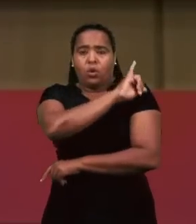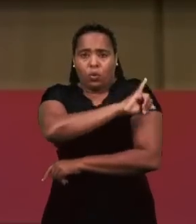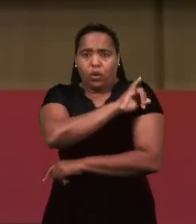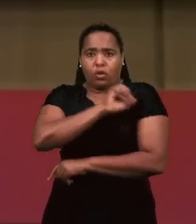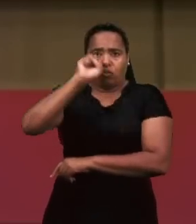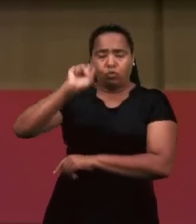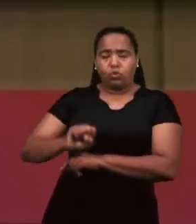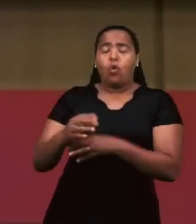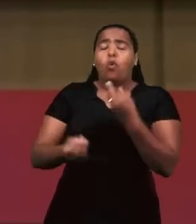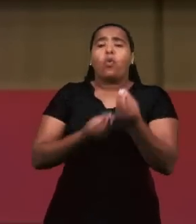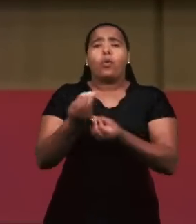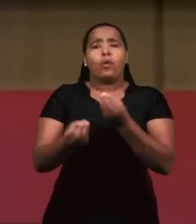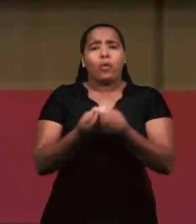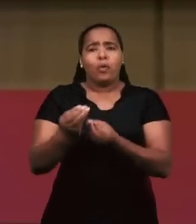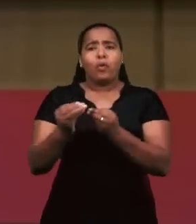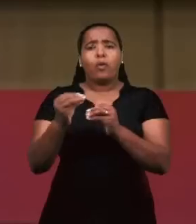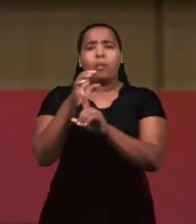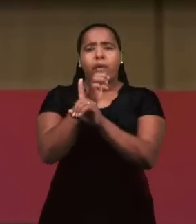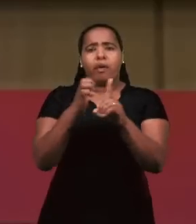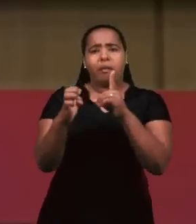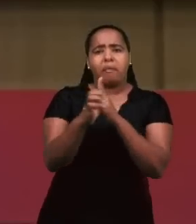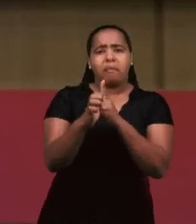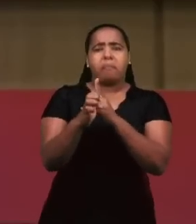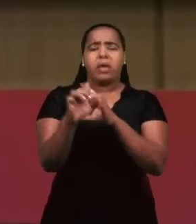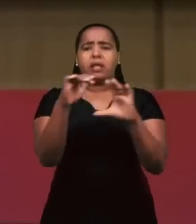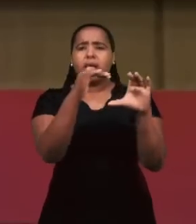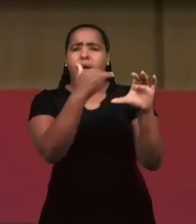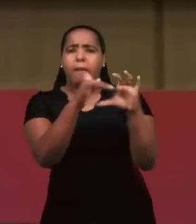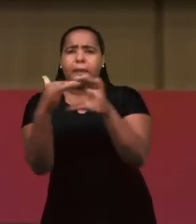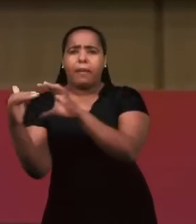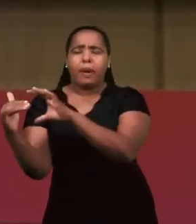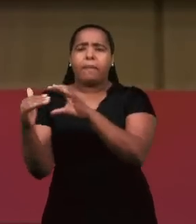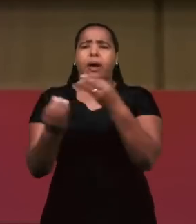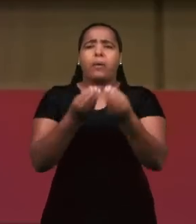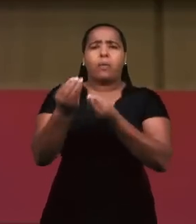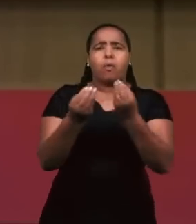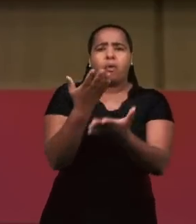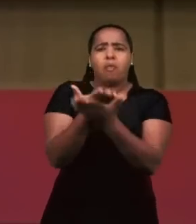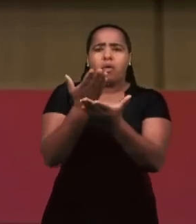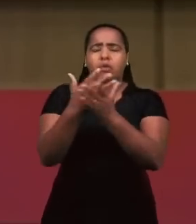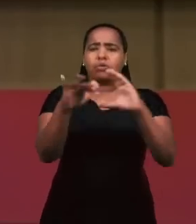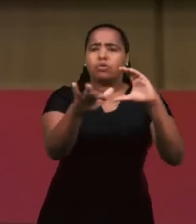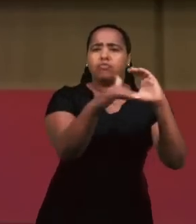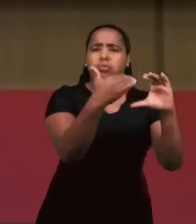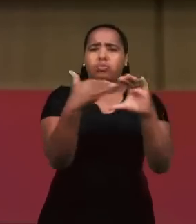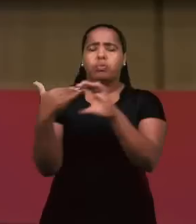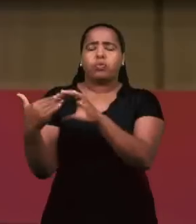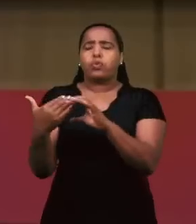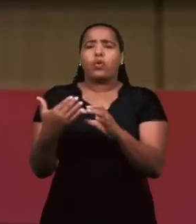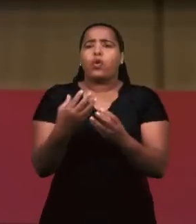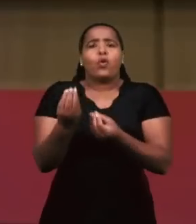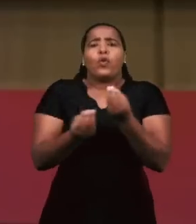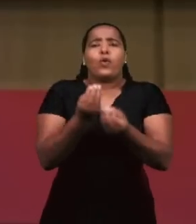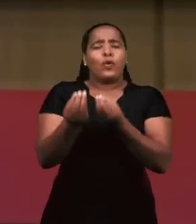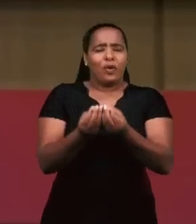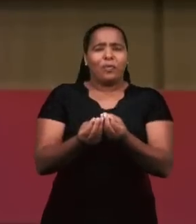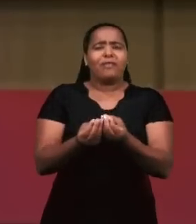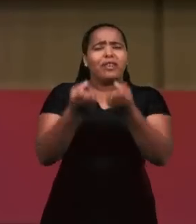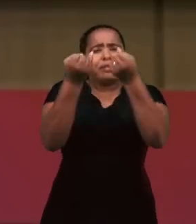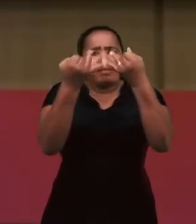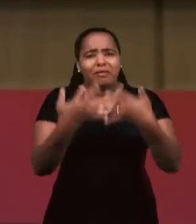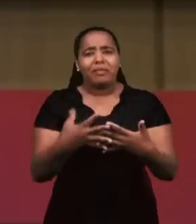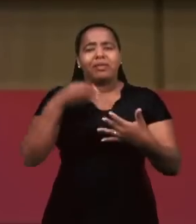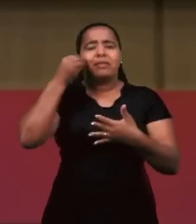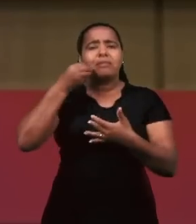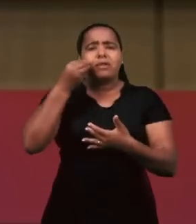Bíblica tem chegado até vocês, como vocês têm participado nos estudos que têm enviado para nós. Conta assim essa experiência, o que vocês têm